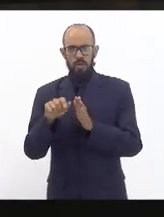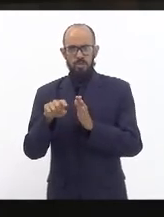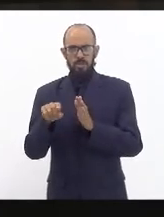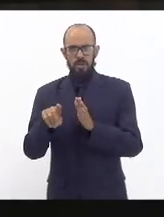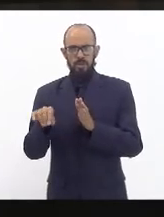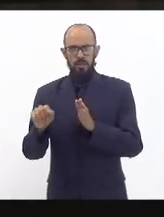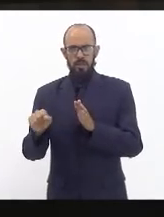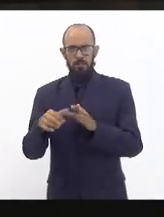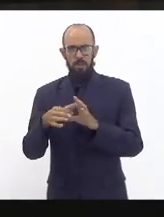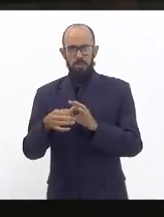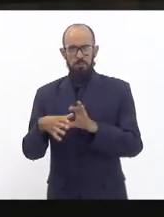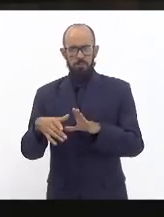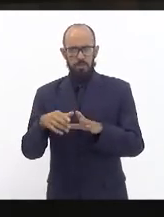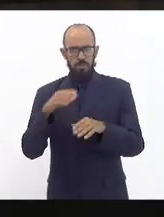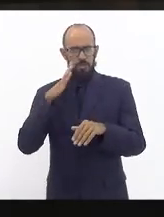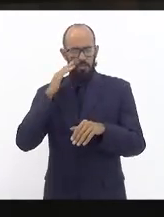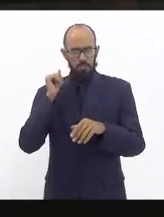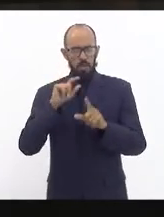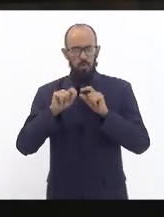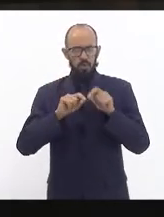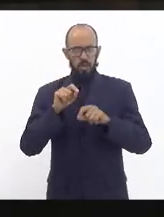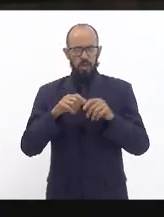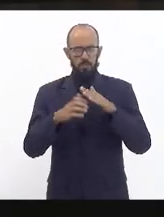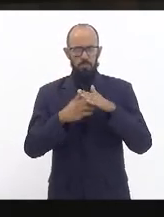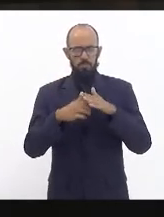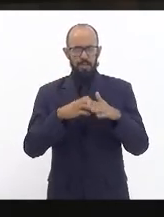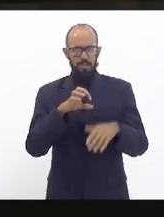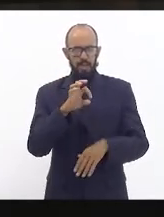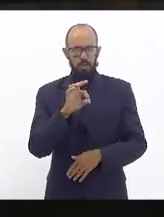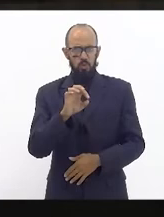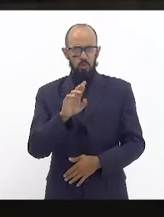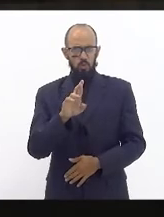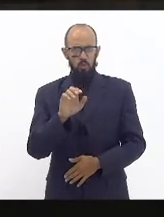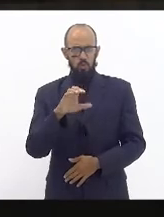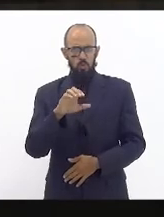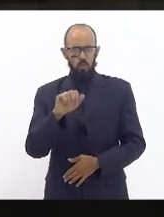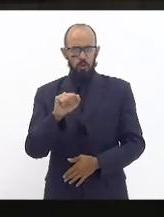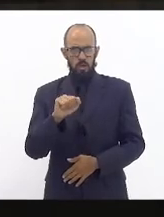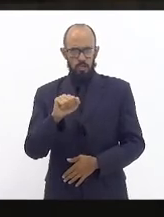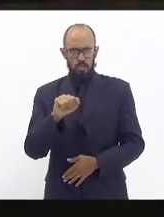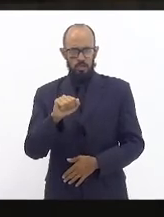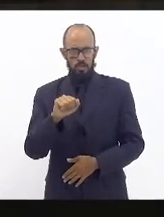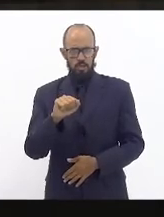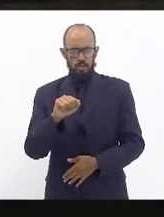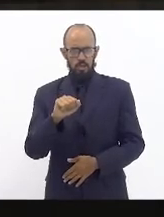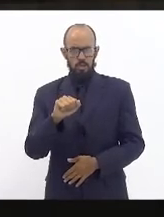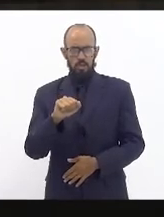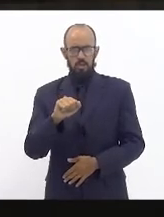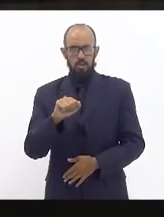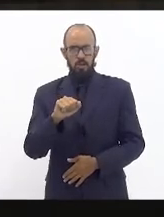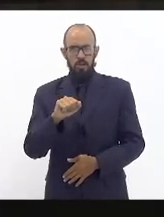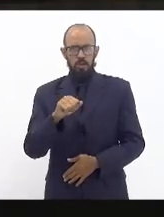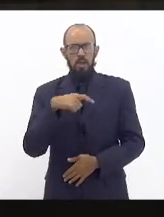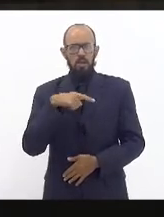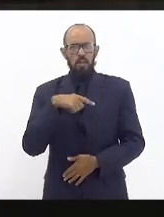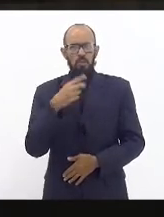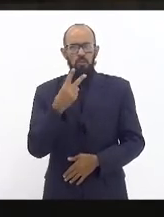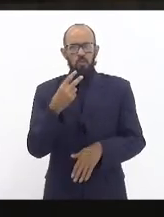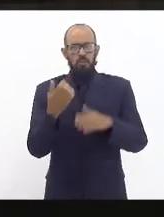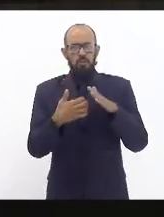constatar que a empresa turca carne não sei das quantas constituiu duas empresas no Brasil